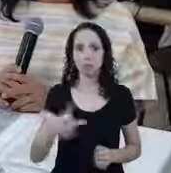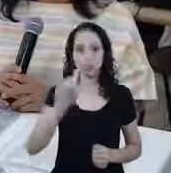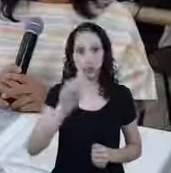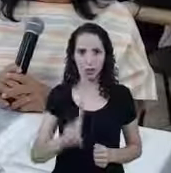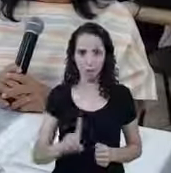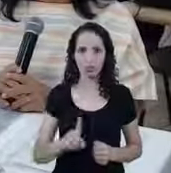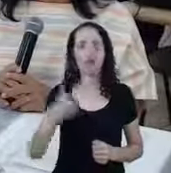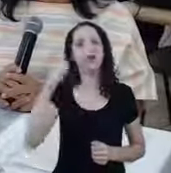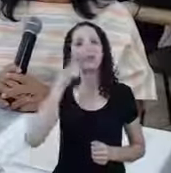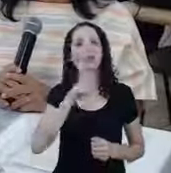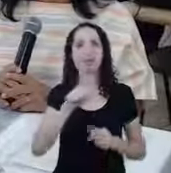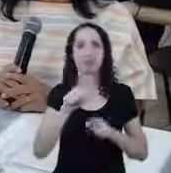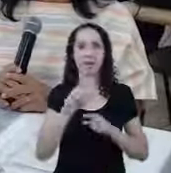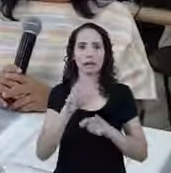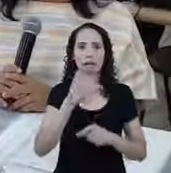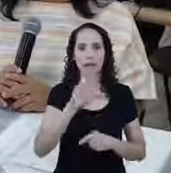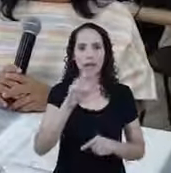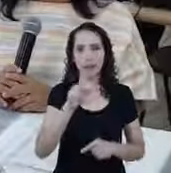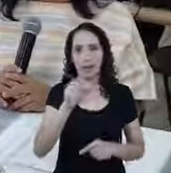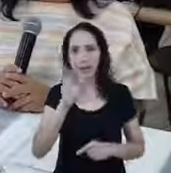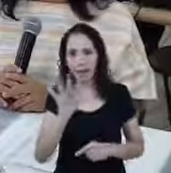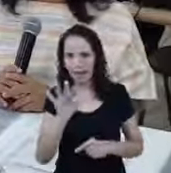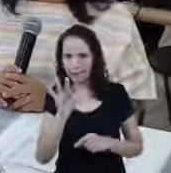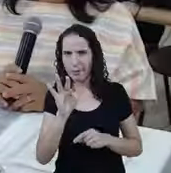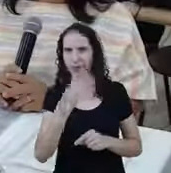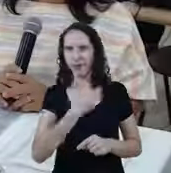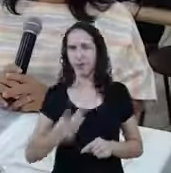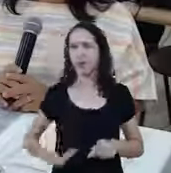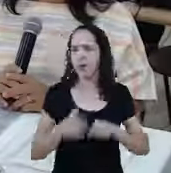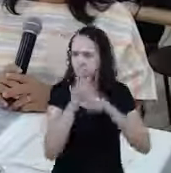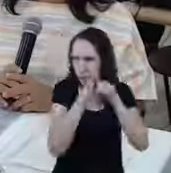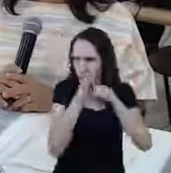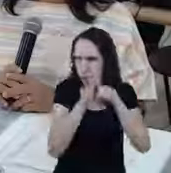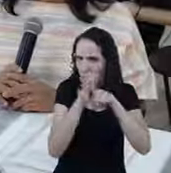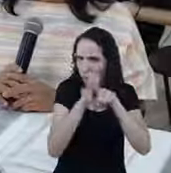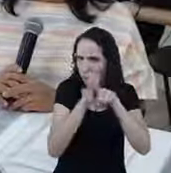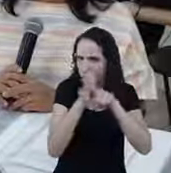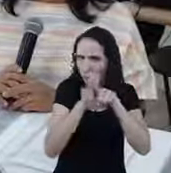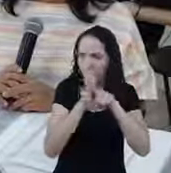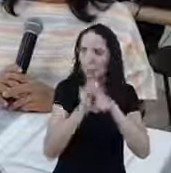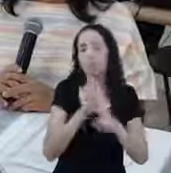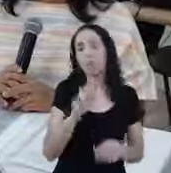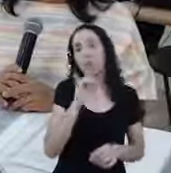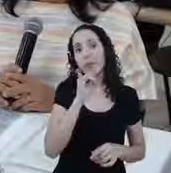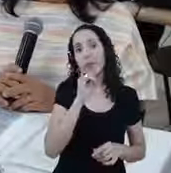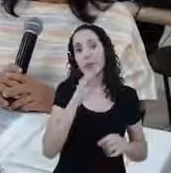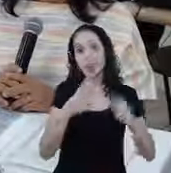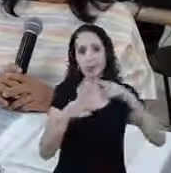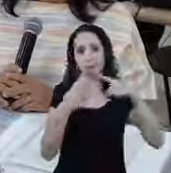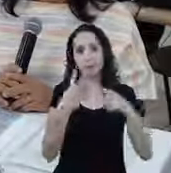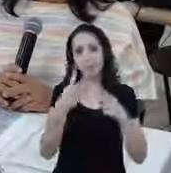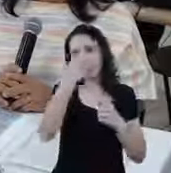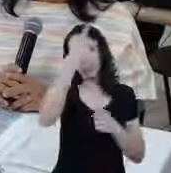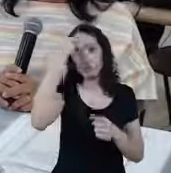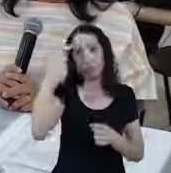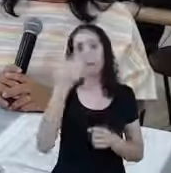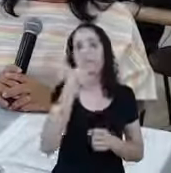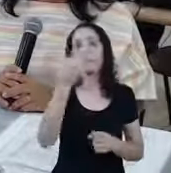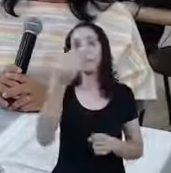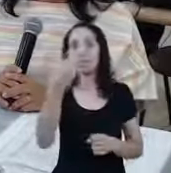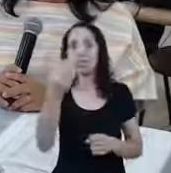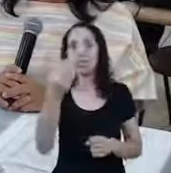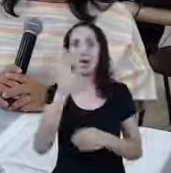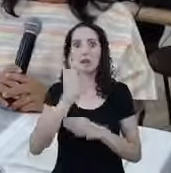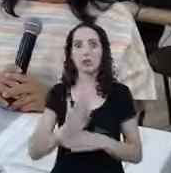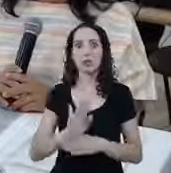CPF E pelo cadastro Da Receita Federal Porque por exemplo A gente vai pensar Que três pessoas Vão declarar Vão fazer o pedido do benefício